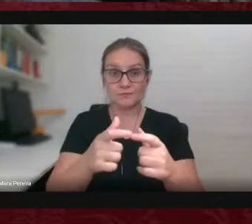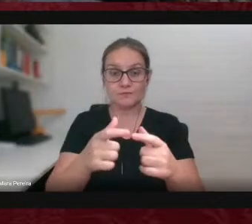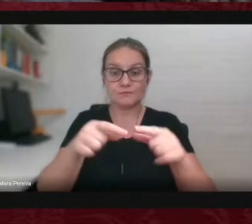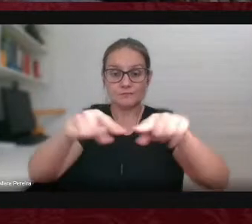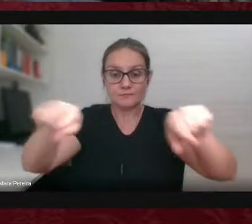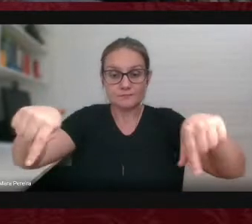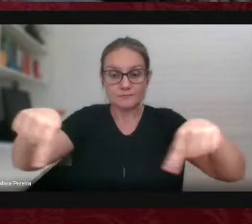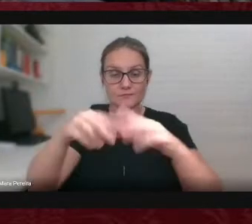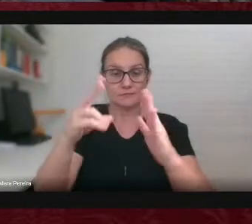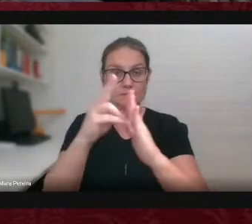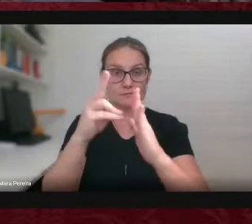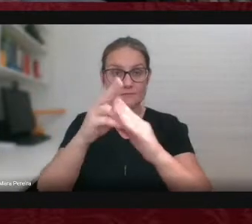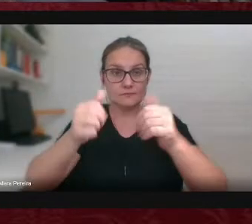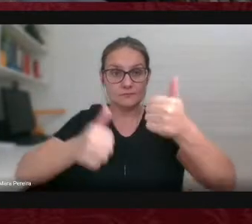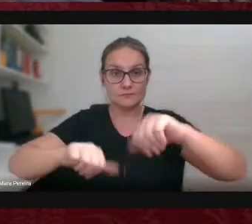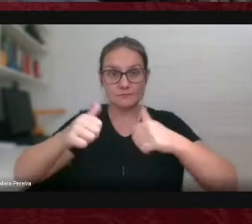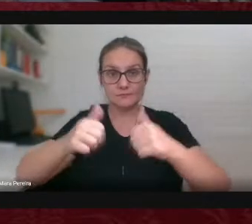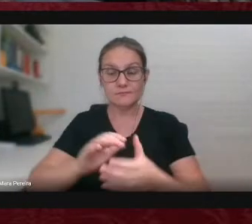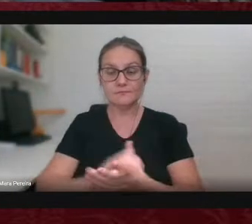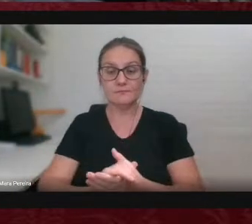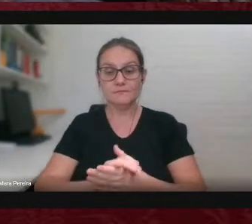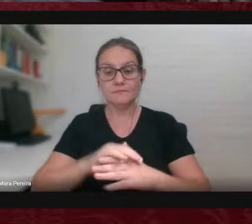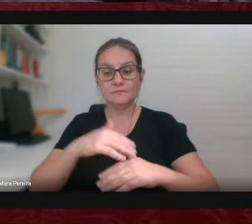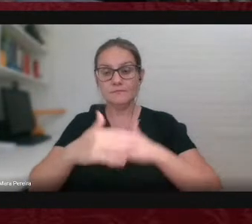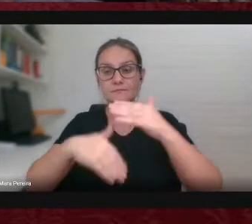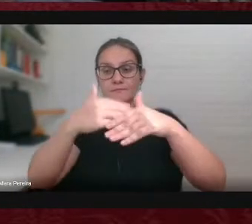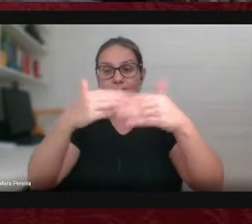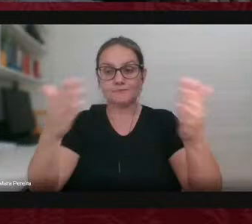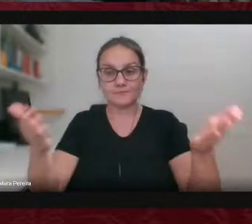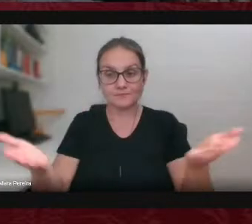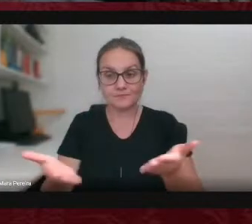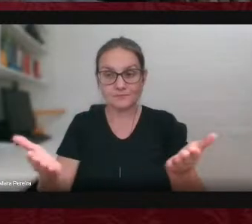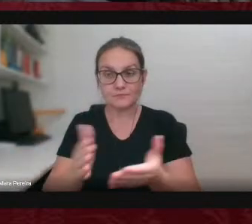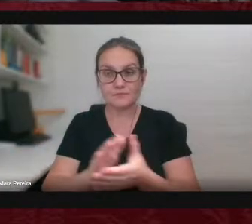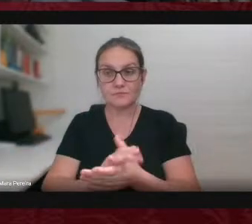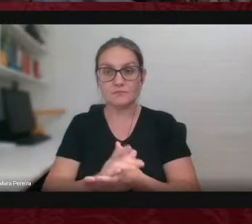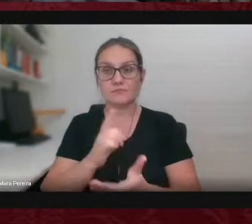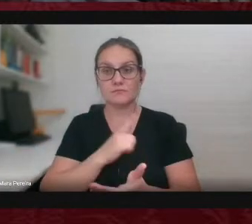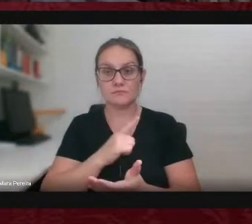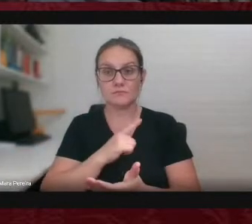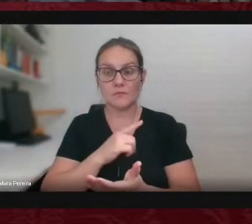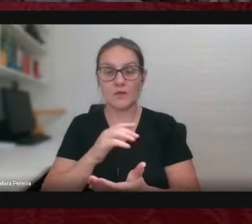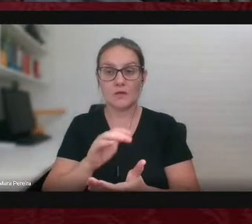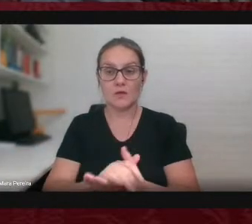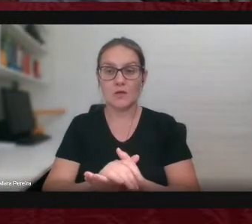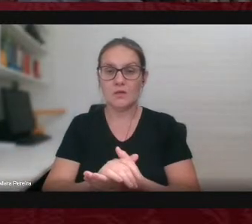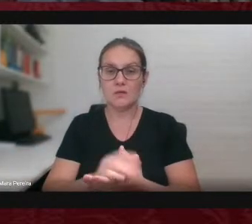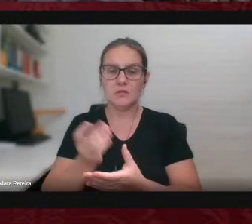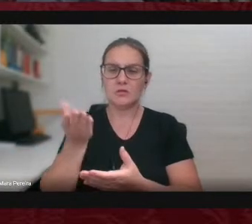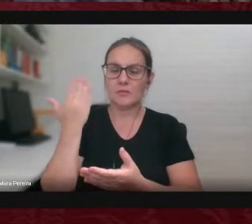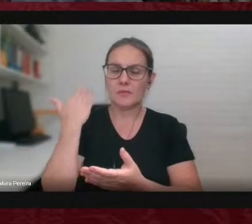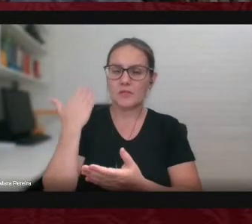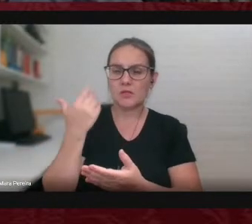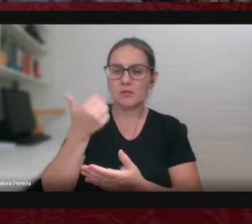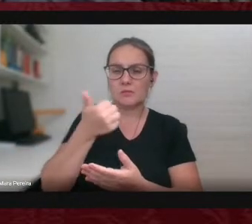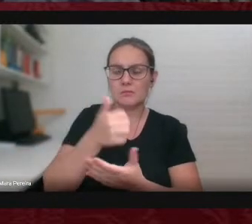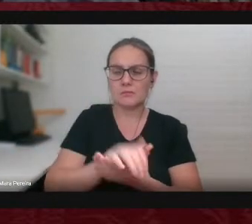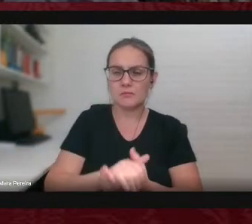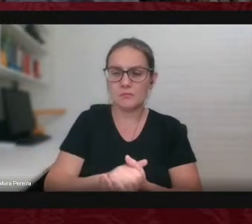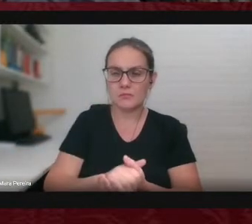foram avaliadas. Os desenvolvimentos recentes, nós tivemos naquela época, em 1918